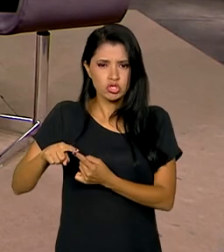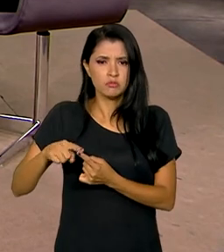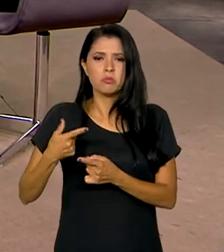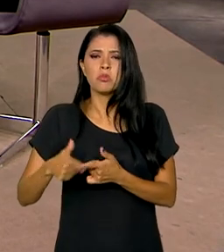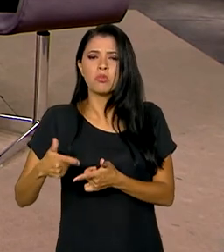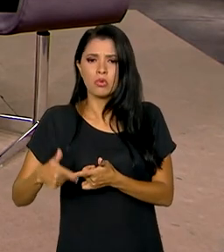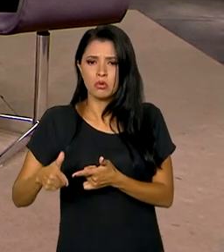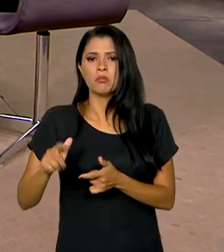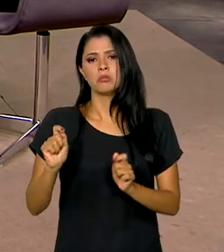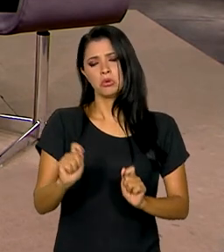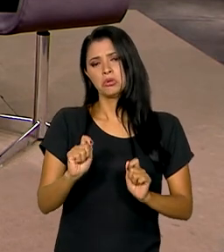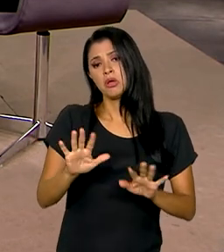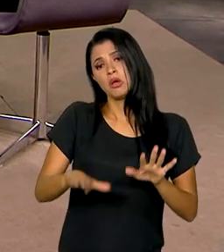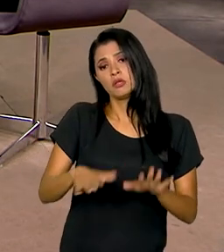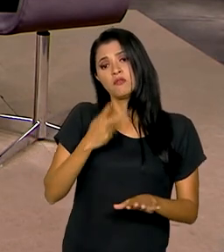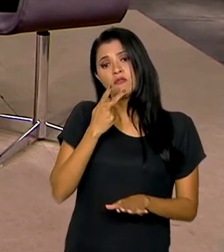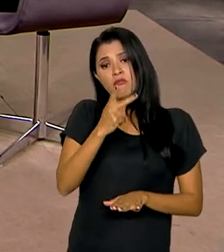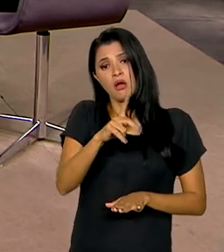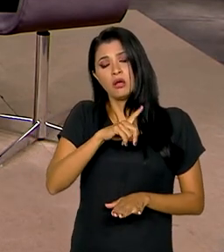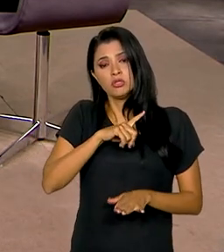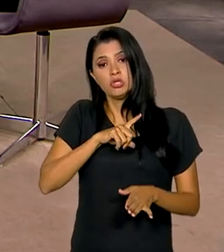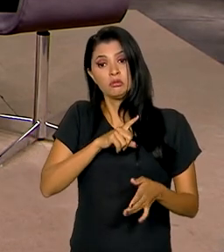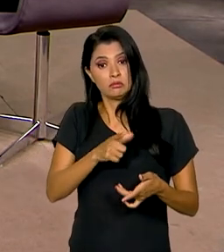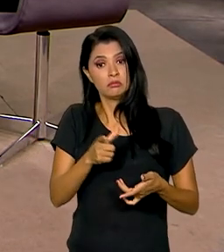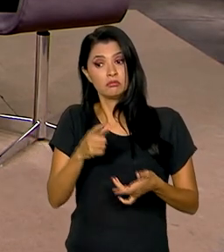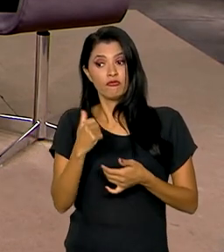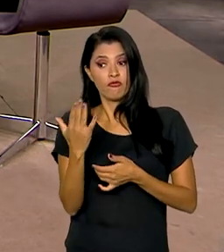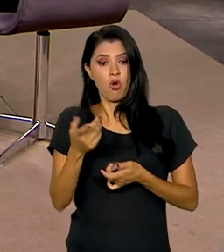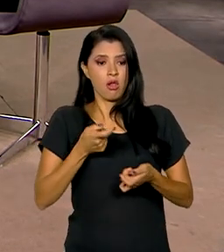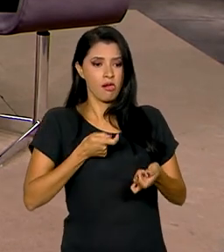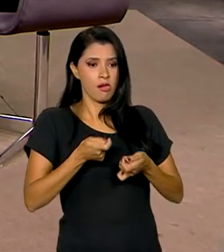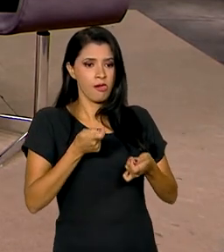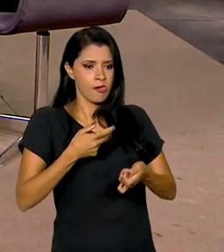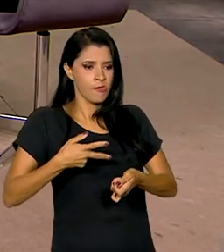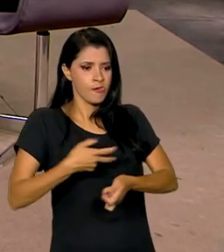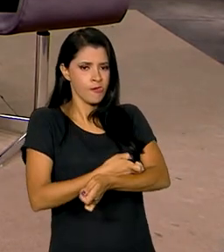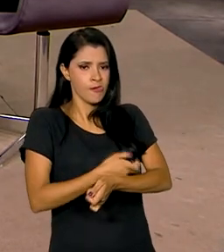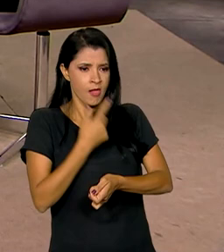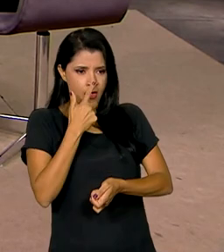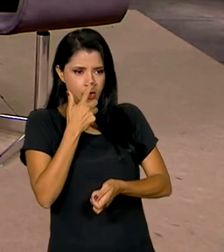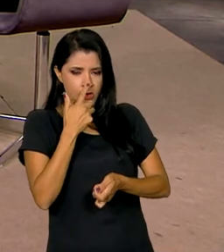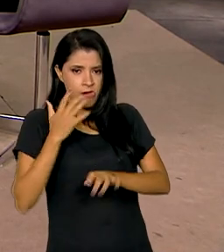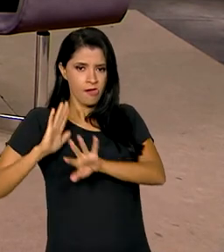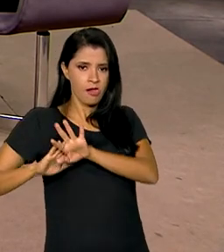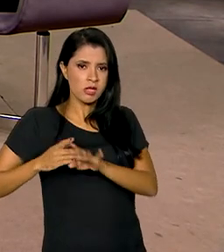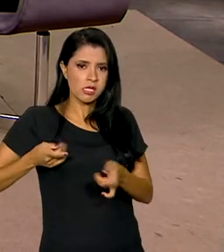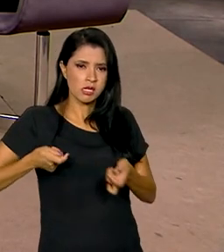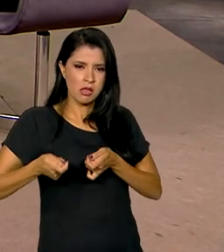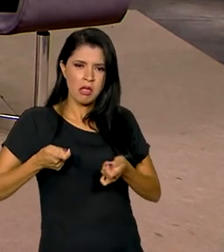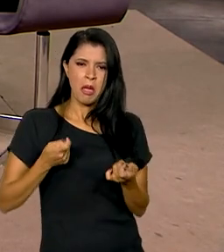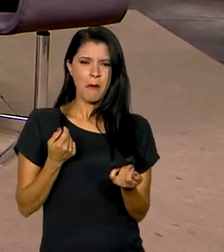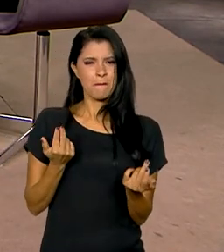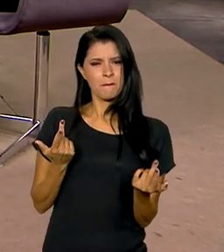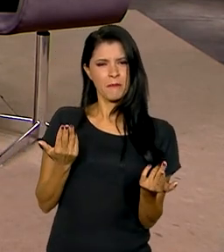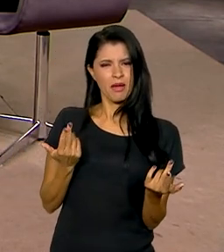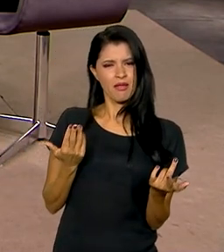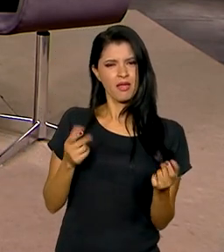problema. Às vezes se fala até de um controle externo, como se fosse um processo de